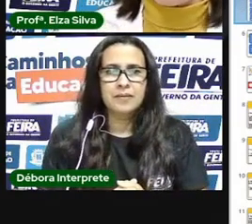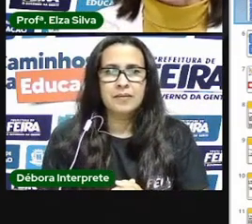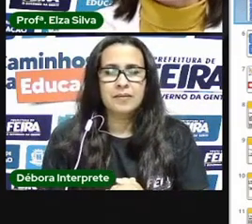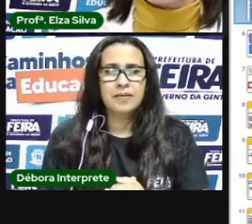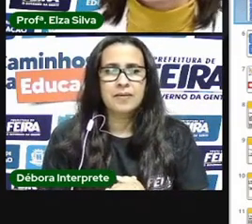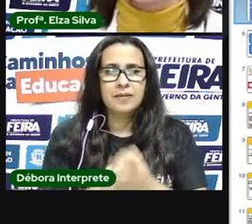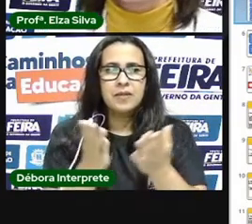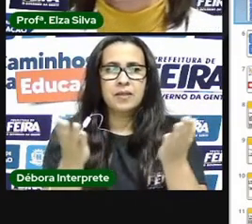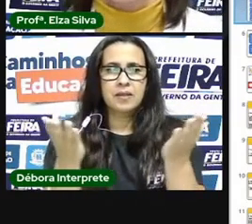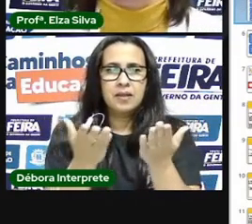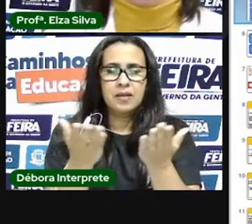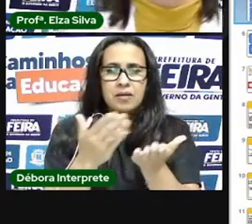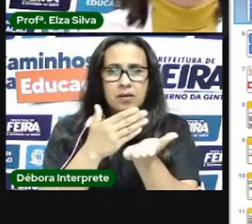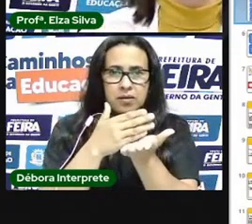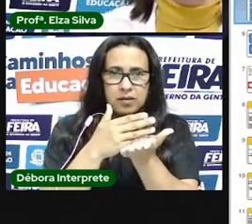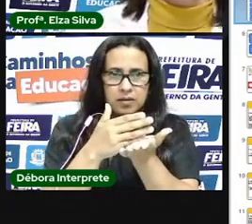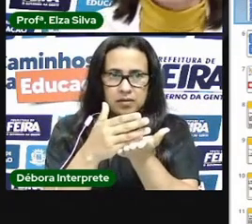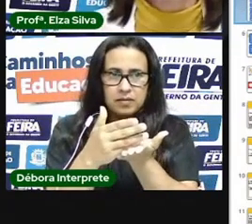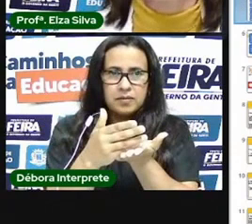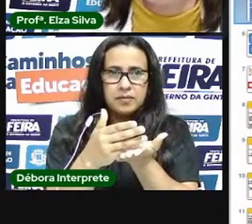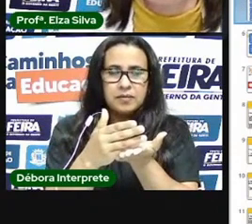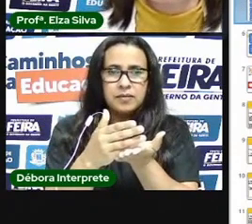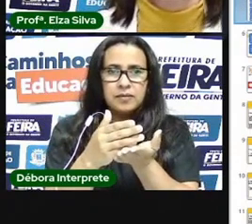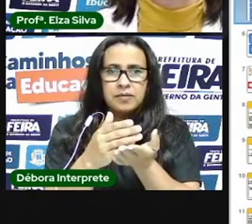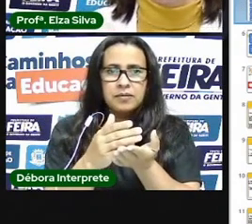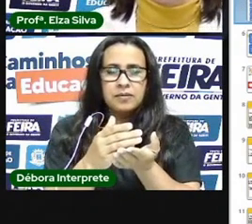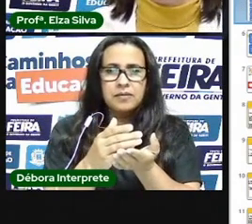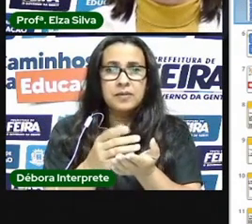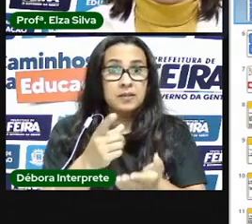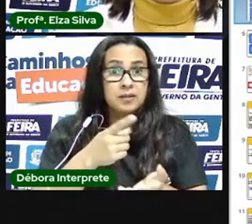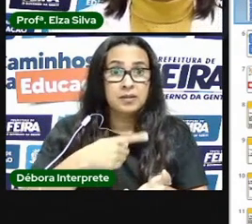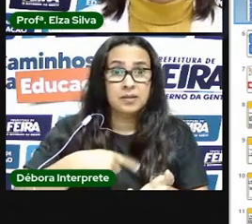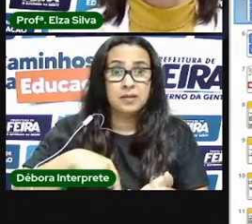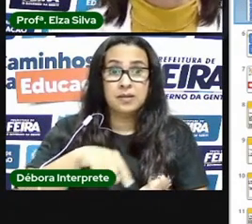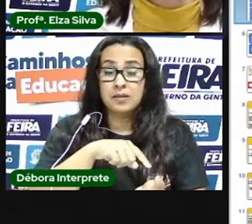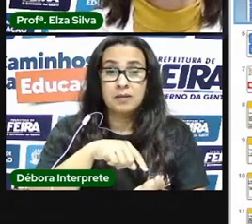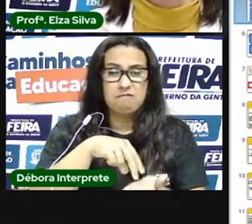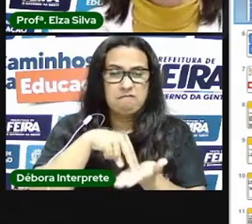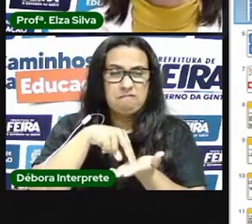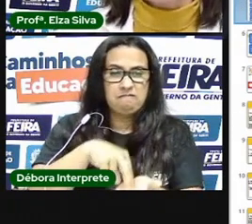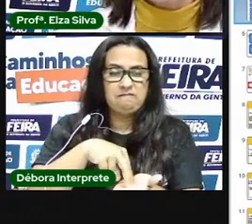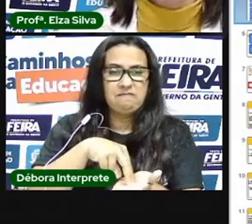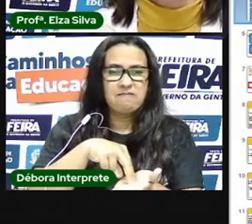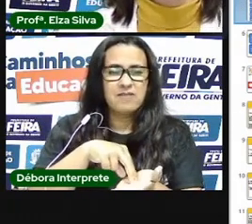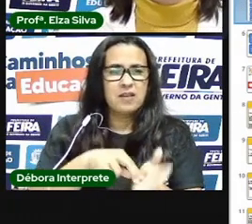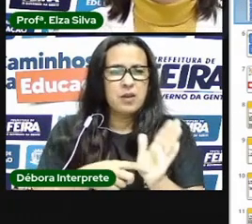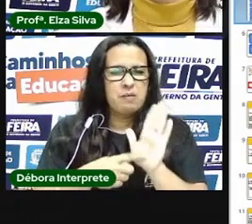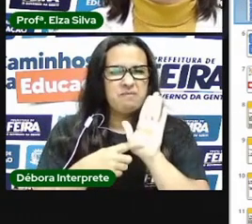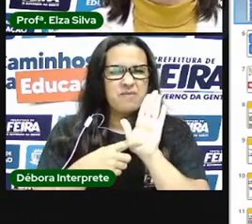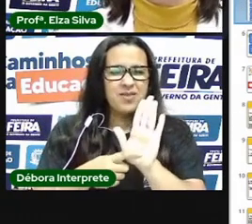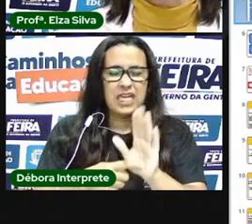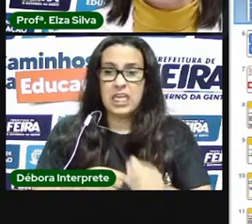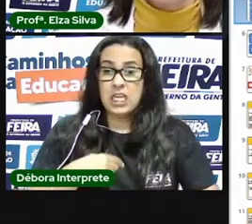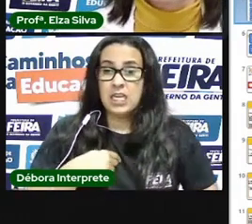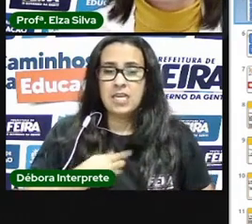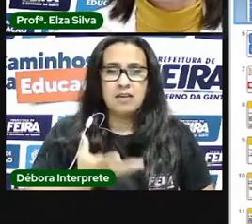Para começarmos as nossas aulas com pés firmes, mostrando que estamos com muita vontade de aprender,